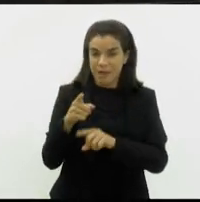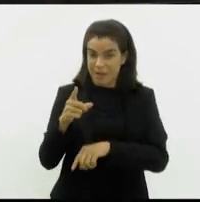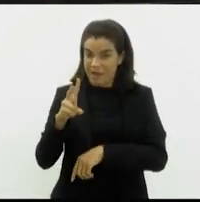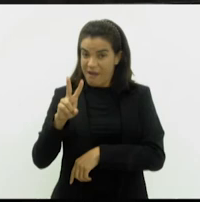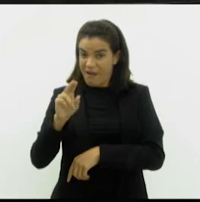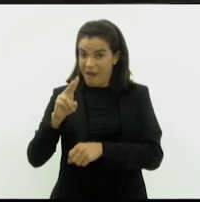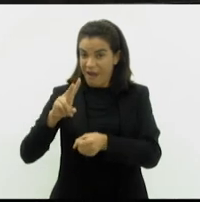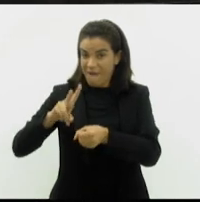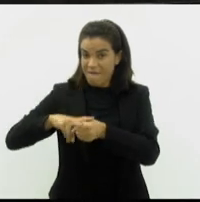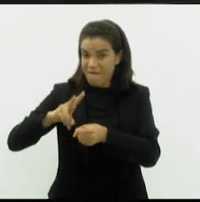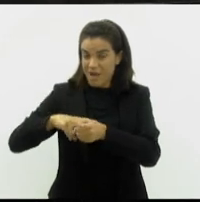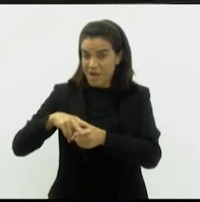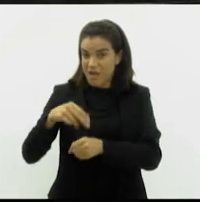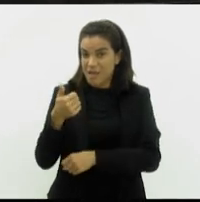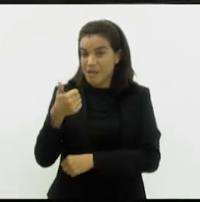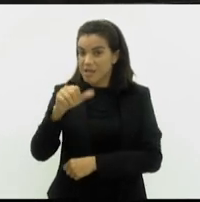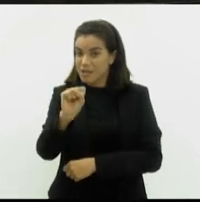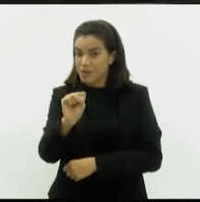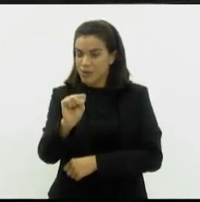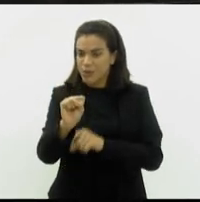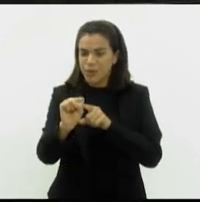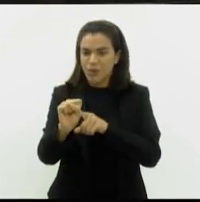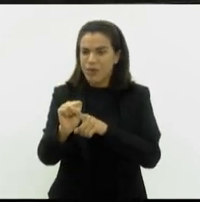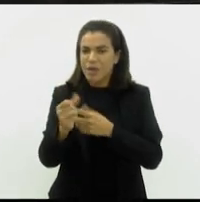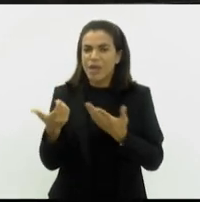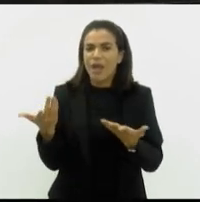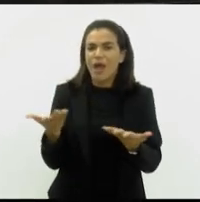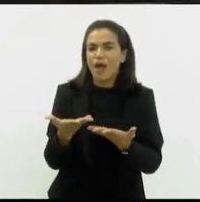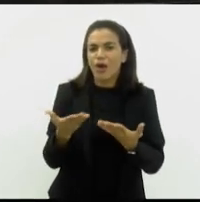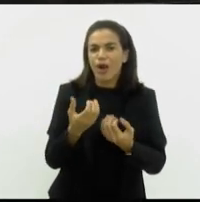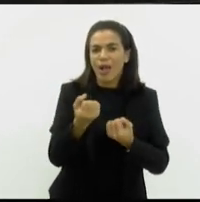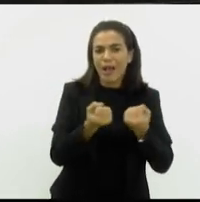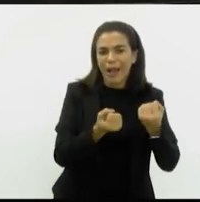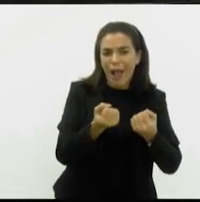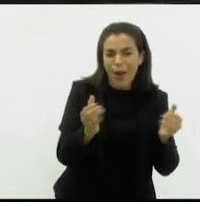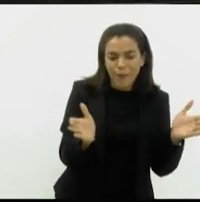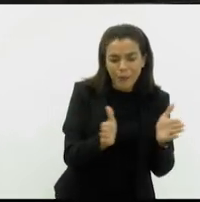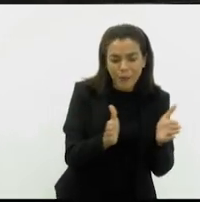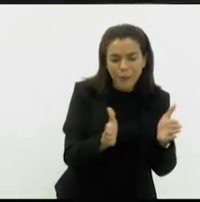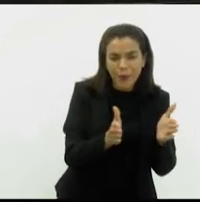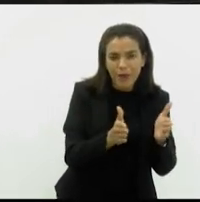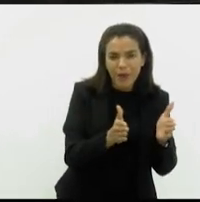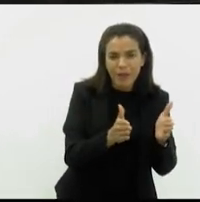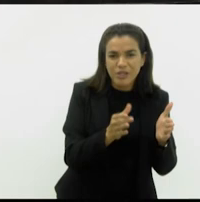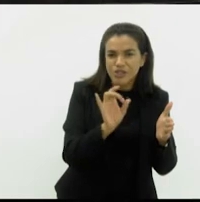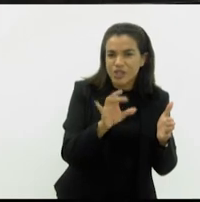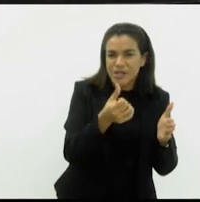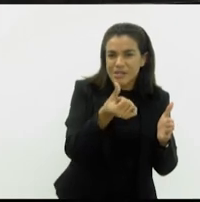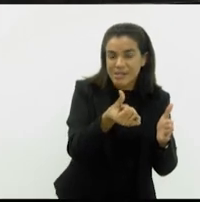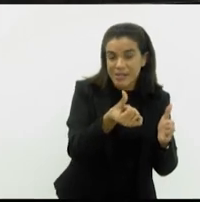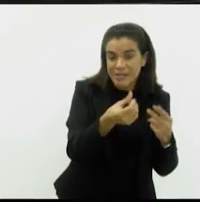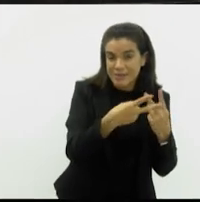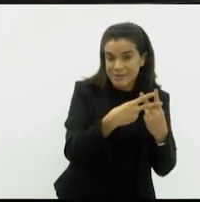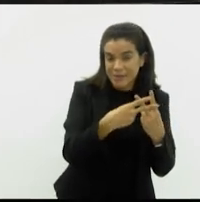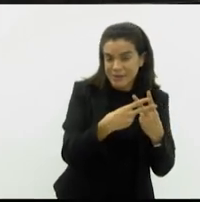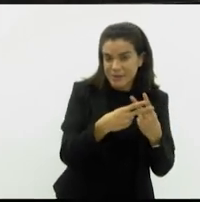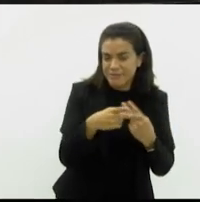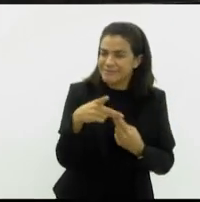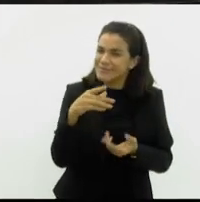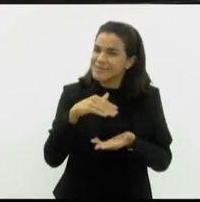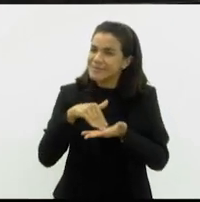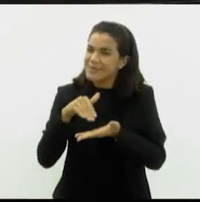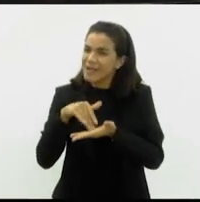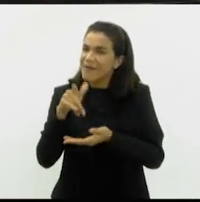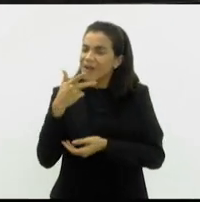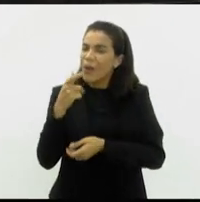Já não estamos batendo a meta? Quem dirá com o Ford carregando seis, secretária? Mas, enfim, como a senhora mesma já disse numa